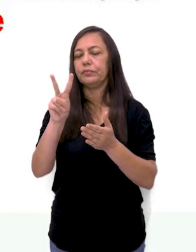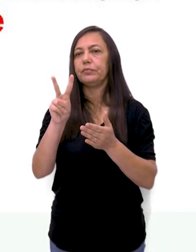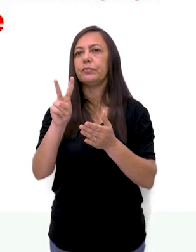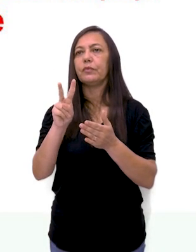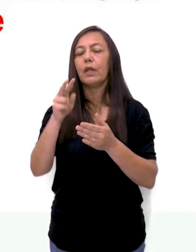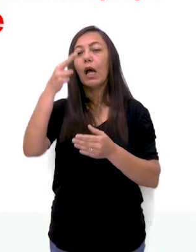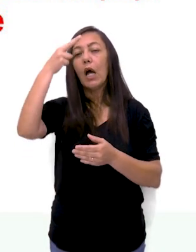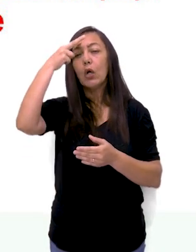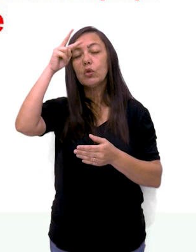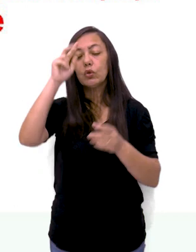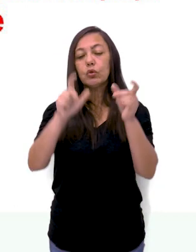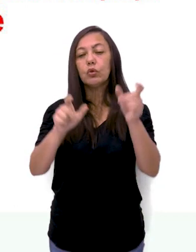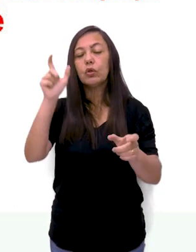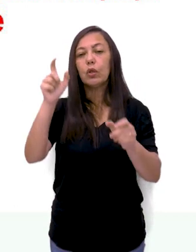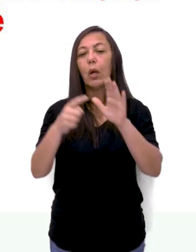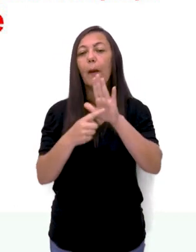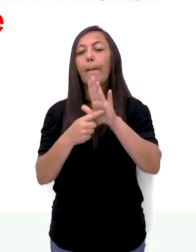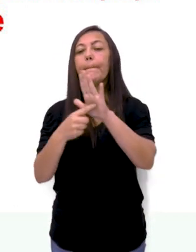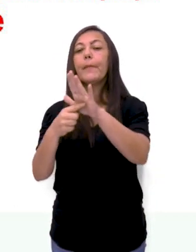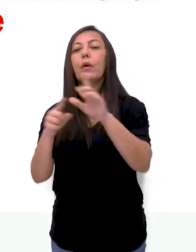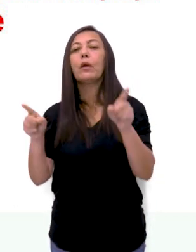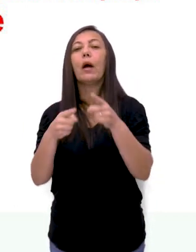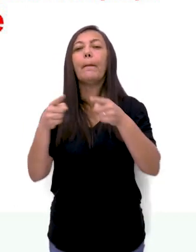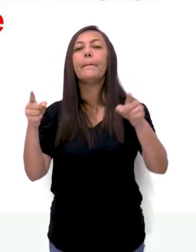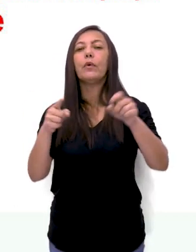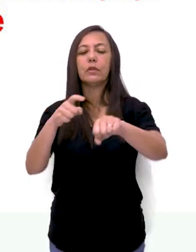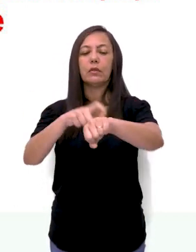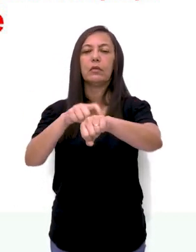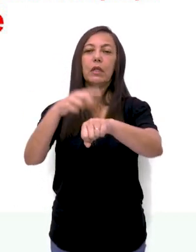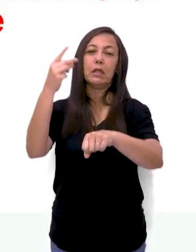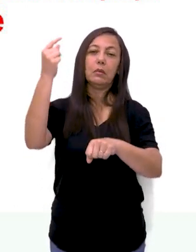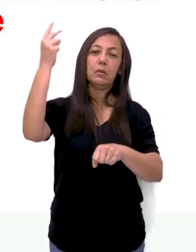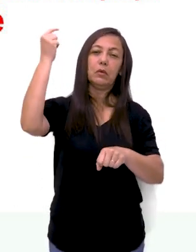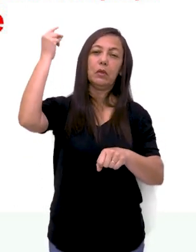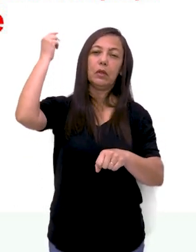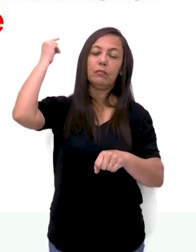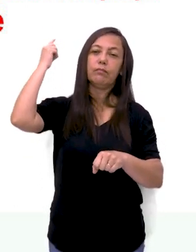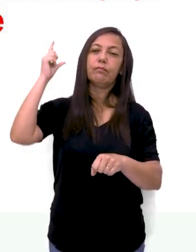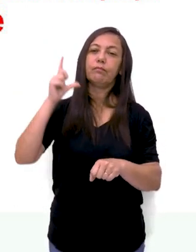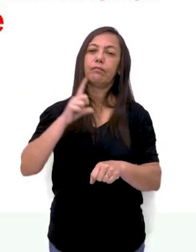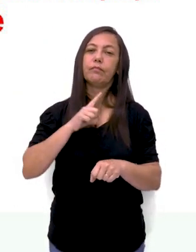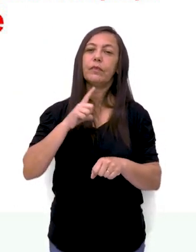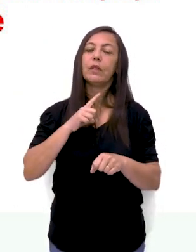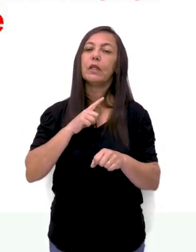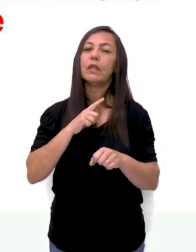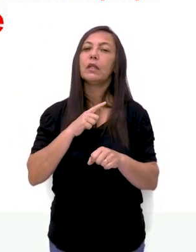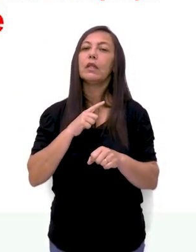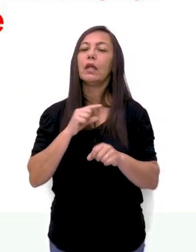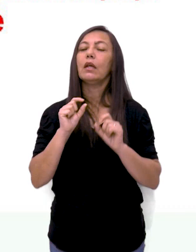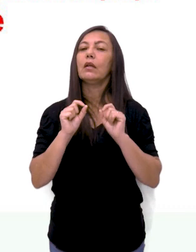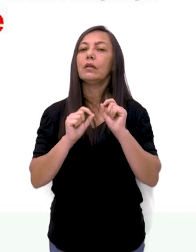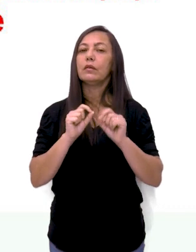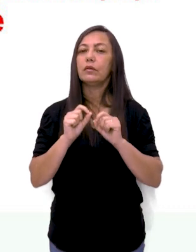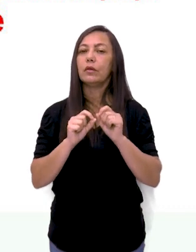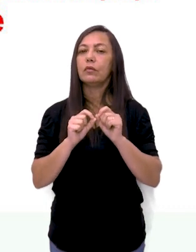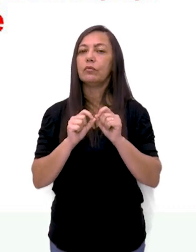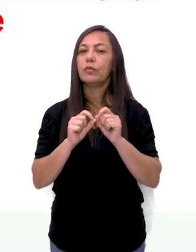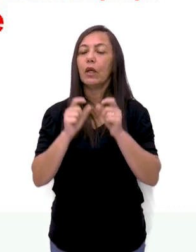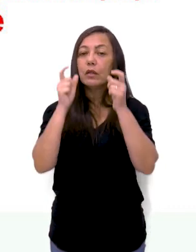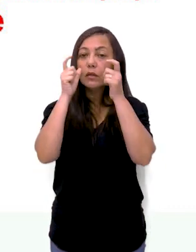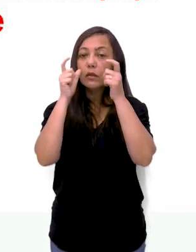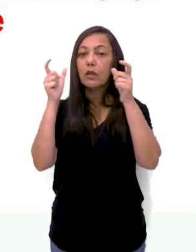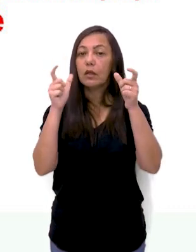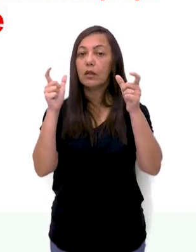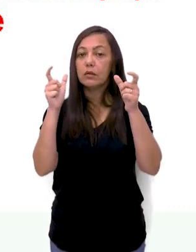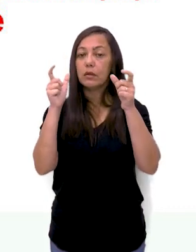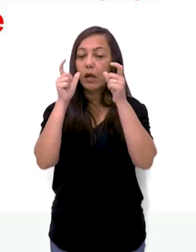os historiadores apontam a música na antiguidade? Então nós temos vários caminhos, mas assim, o mais interessante que